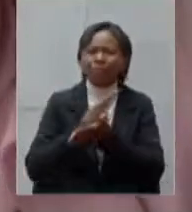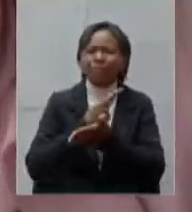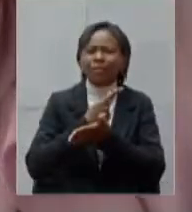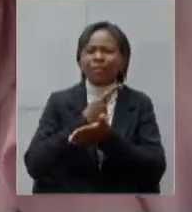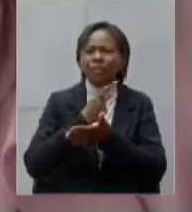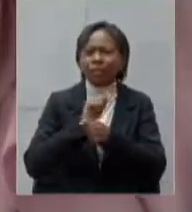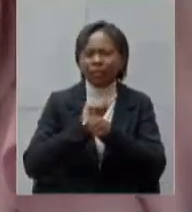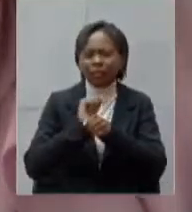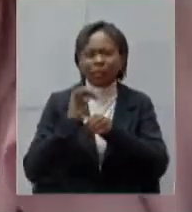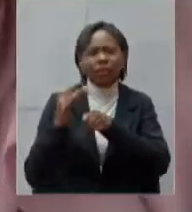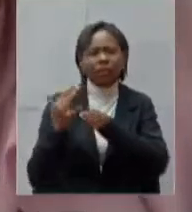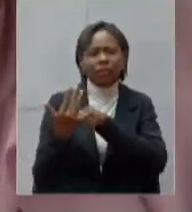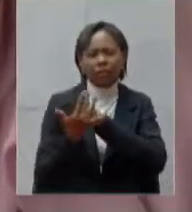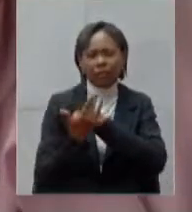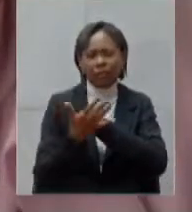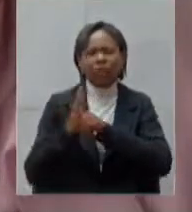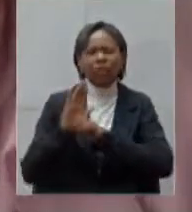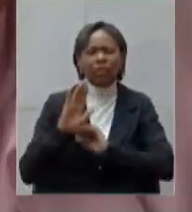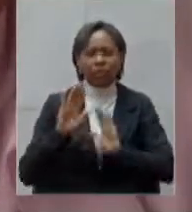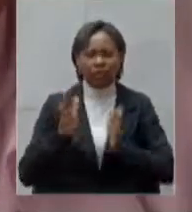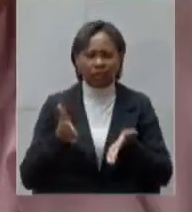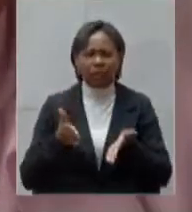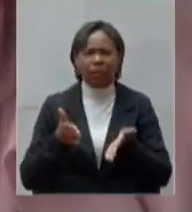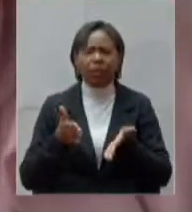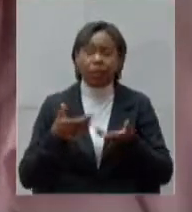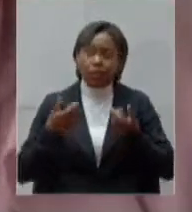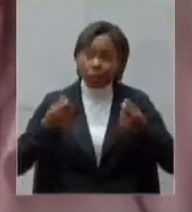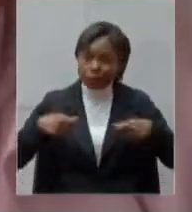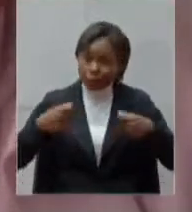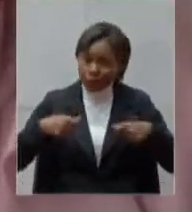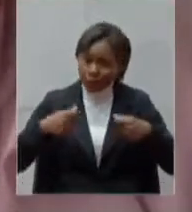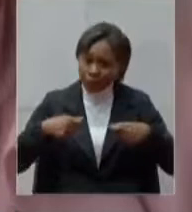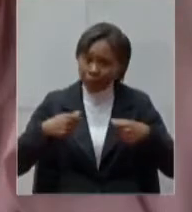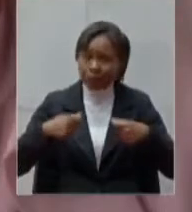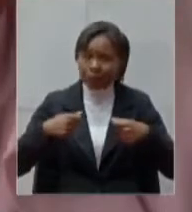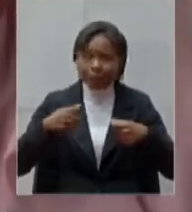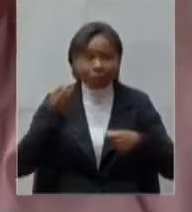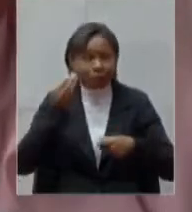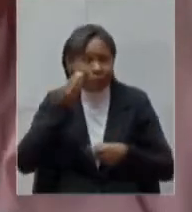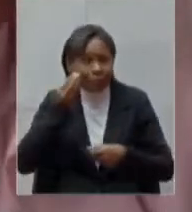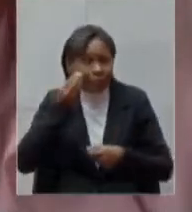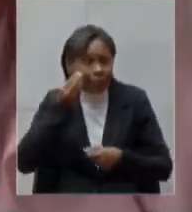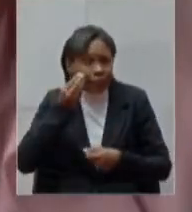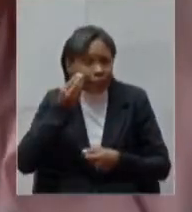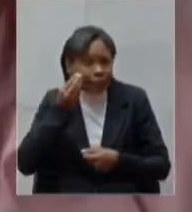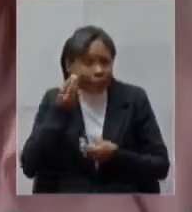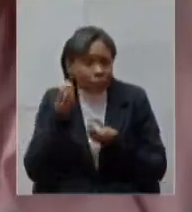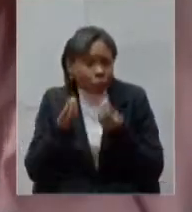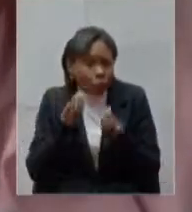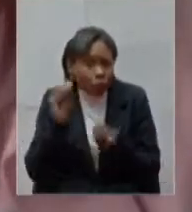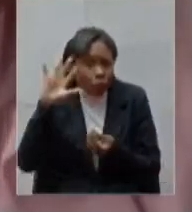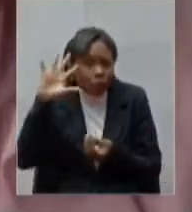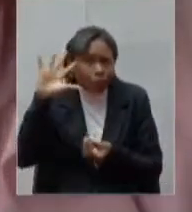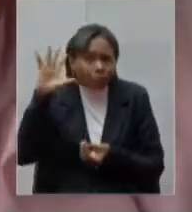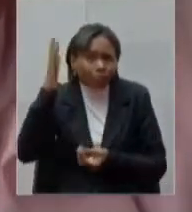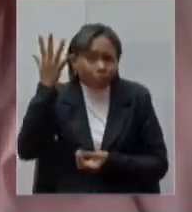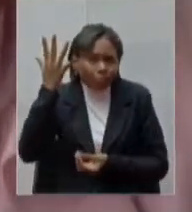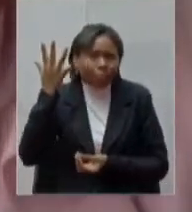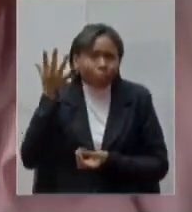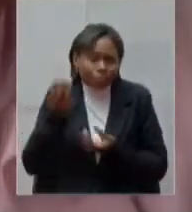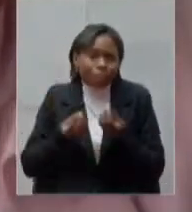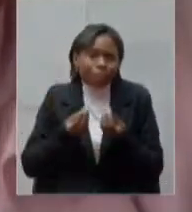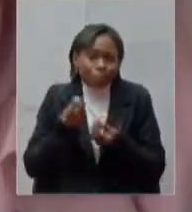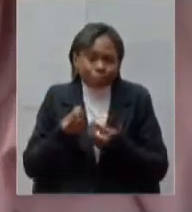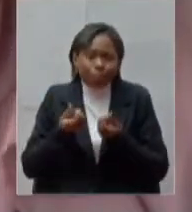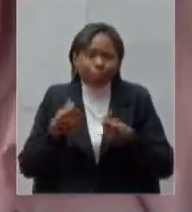nós temos que buscar realmente soluções e essas soluções é a intervenção junto com o governo do